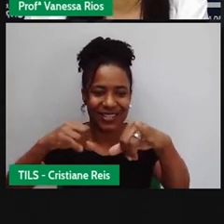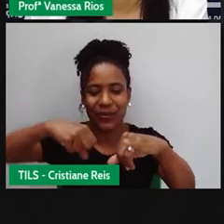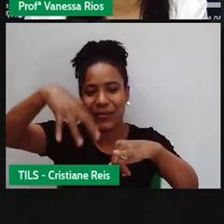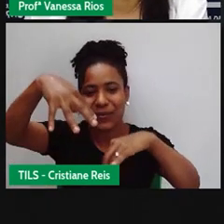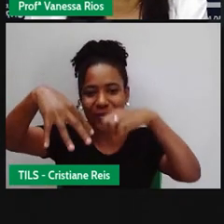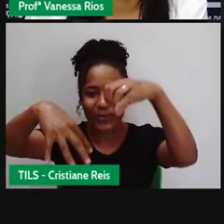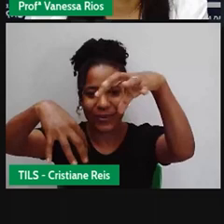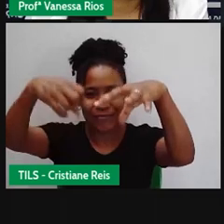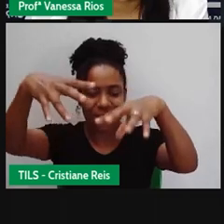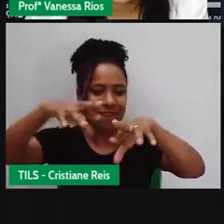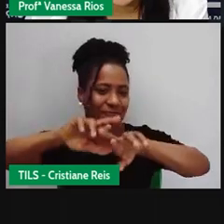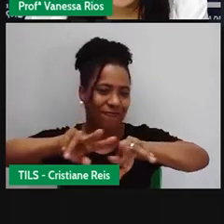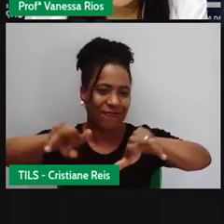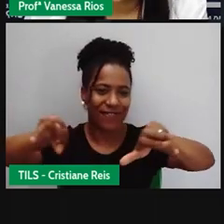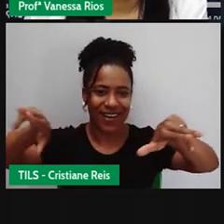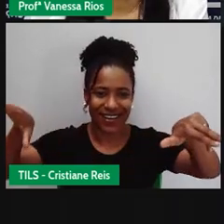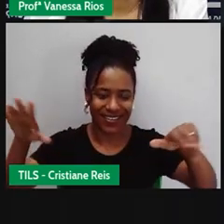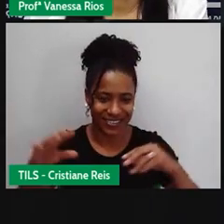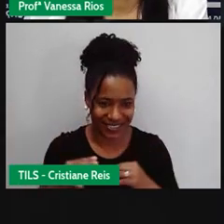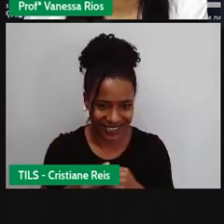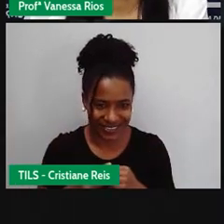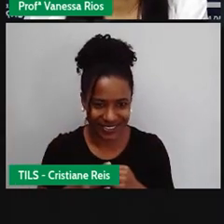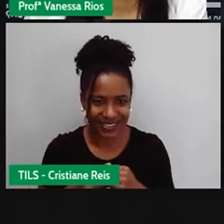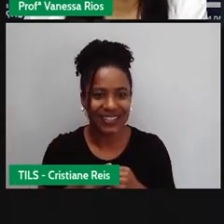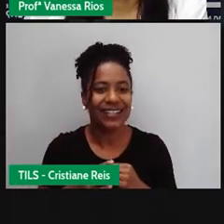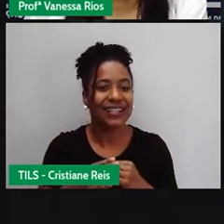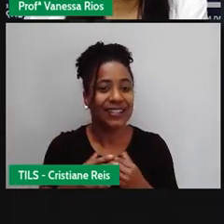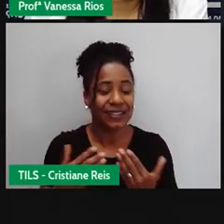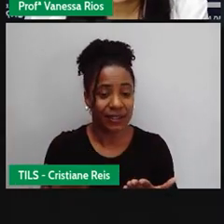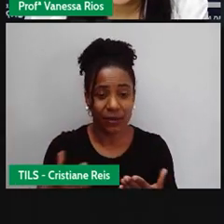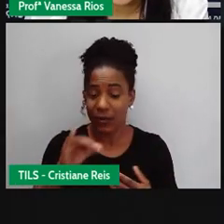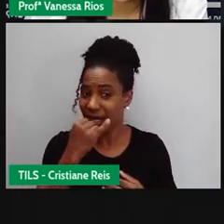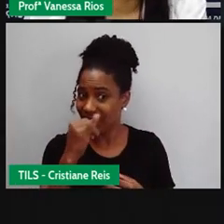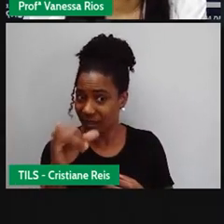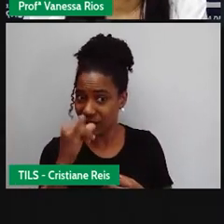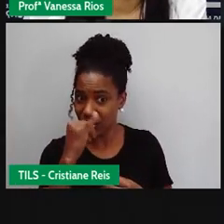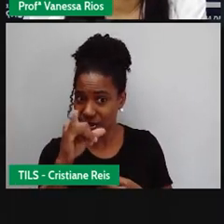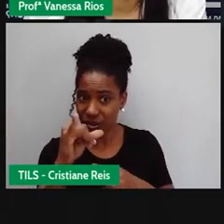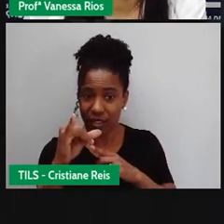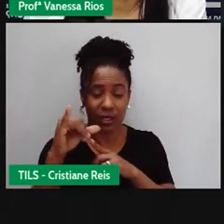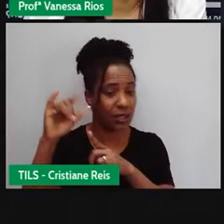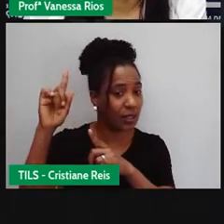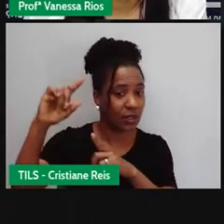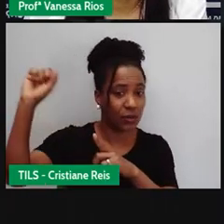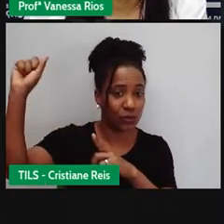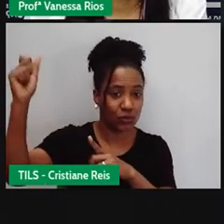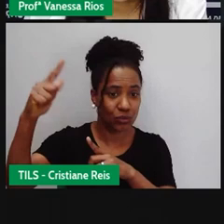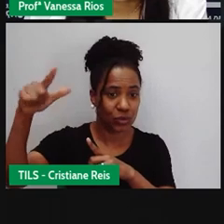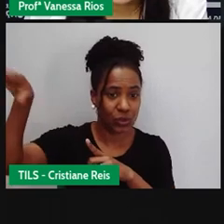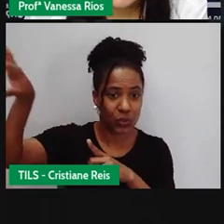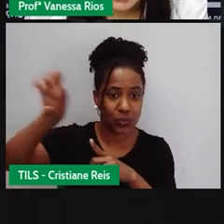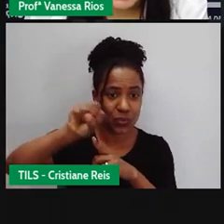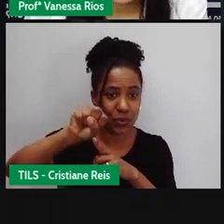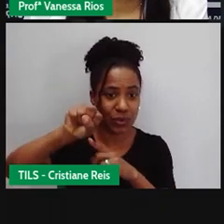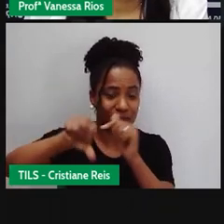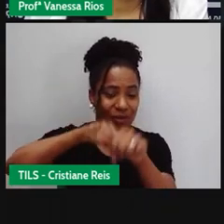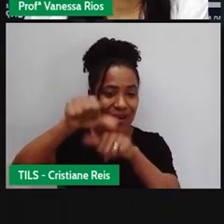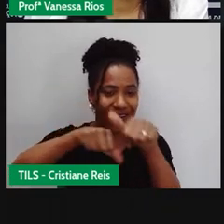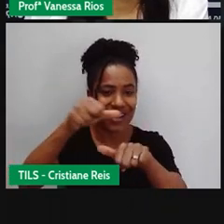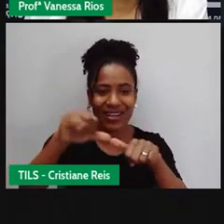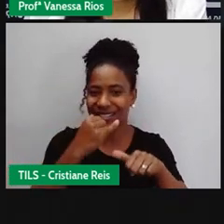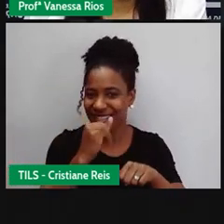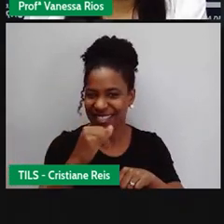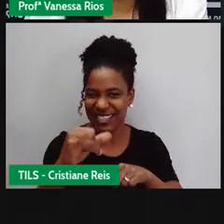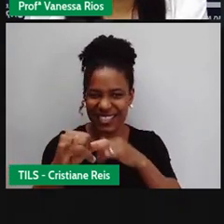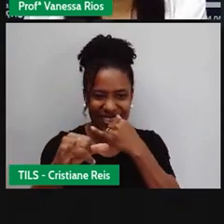Transformando a energia do sol, né? Fornecida pelo sol, em energia elétrica. E aí,